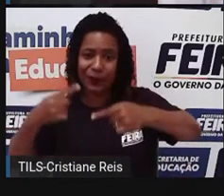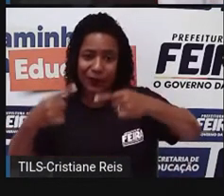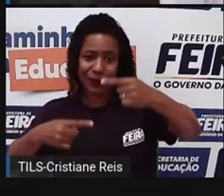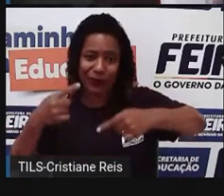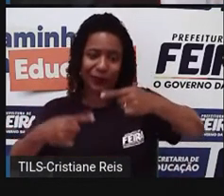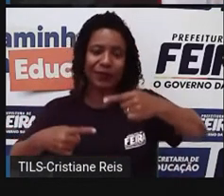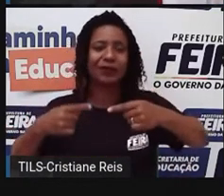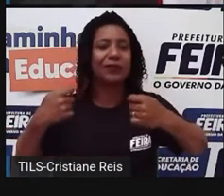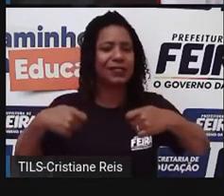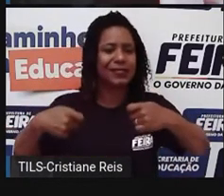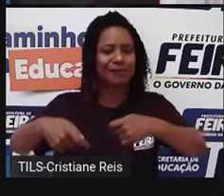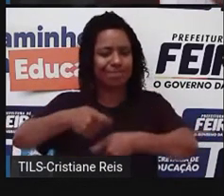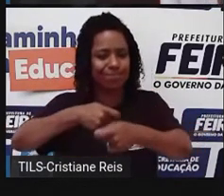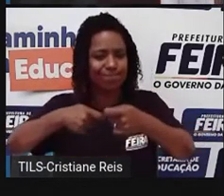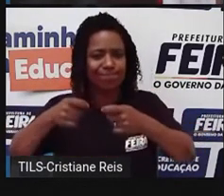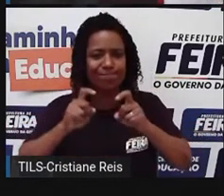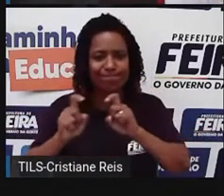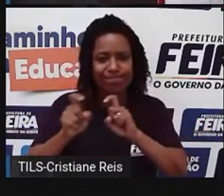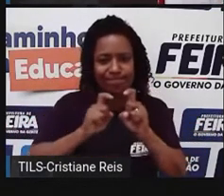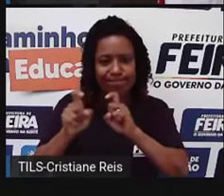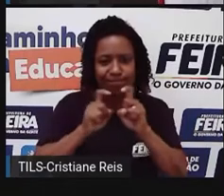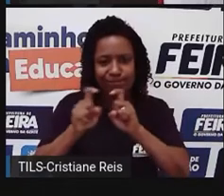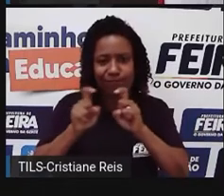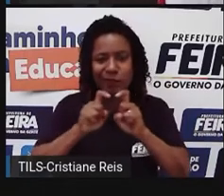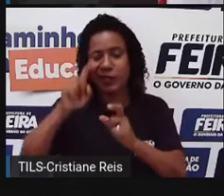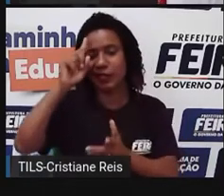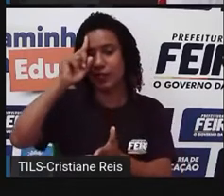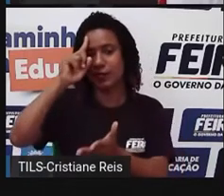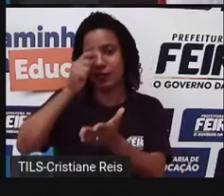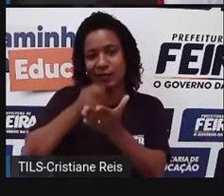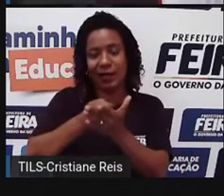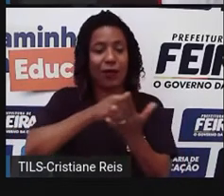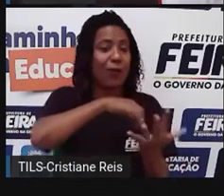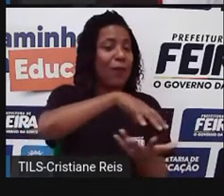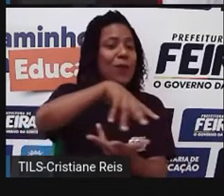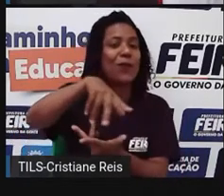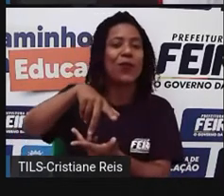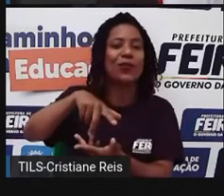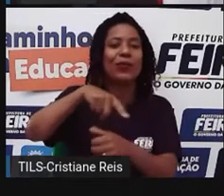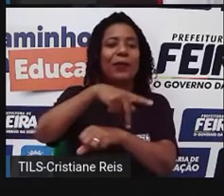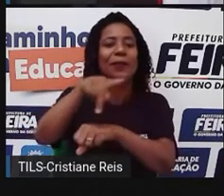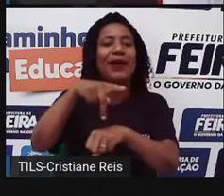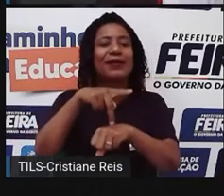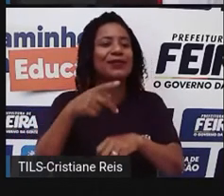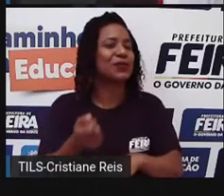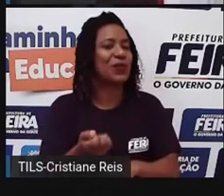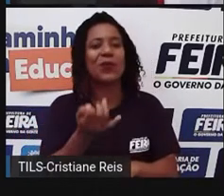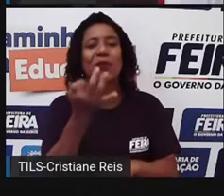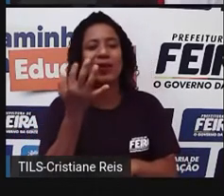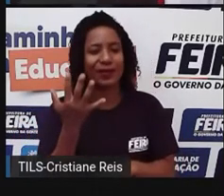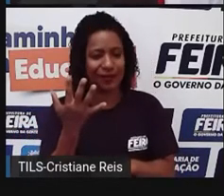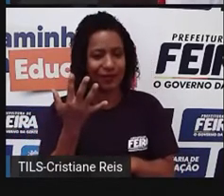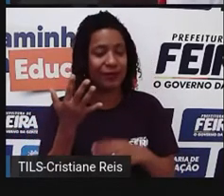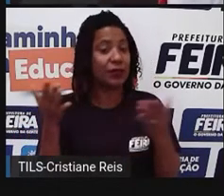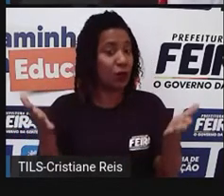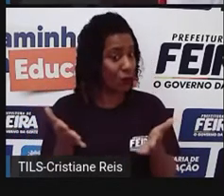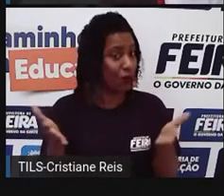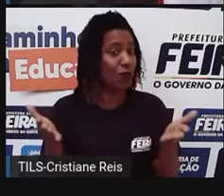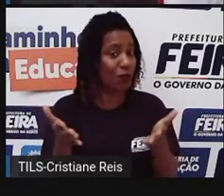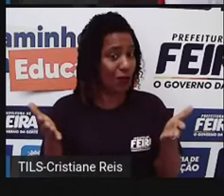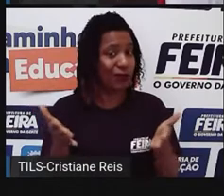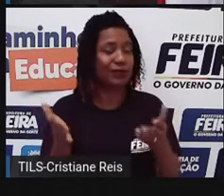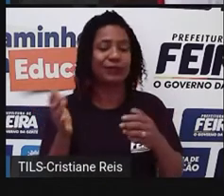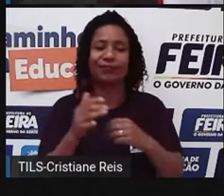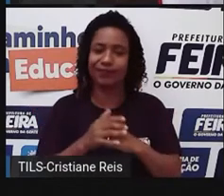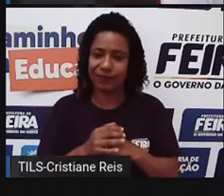administrados para chegar na hora e dizer que são tantos países. Então, essa é a situação atual hoje. Reconhecidamente,